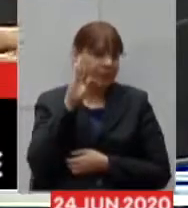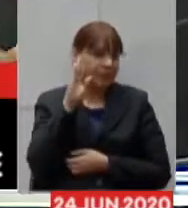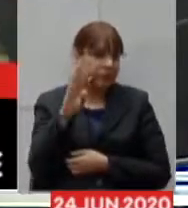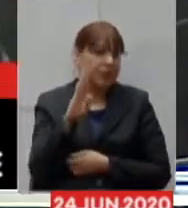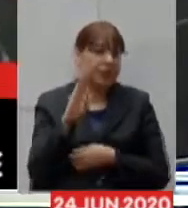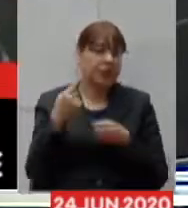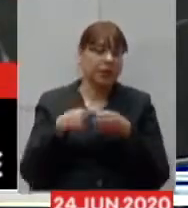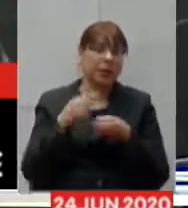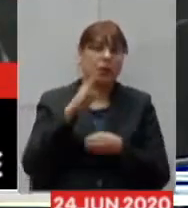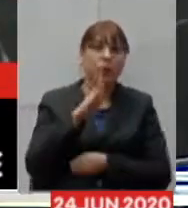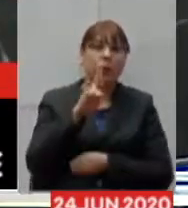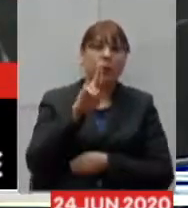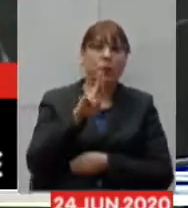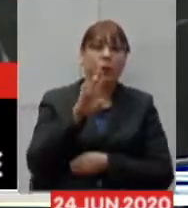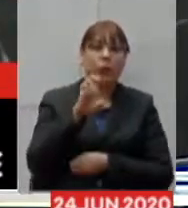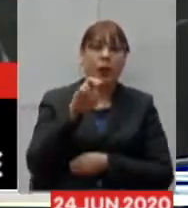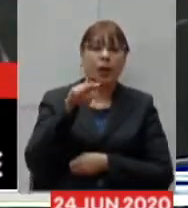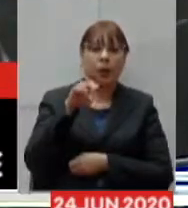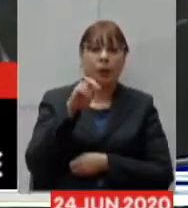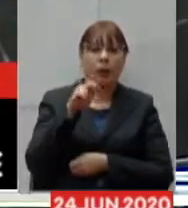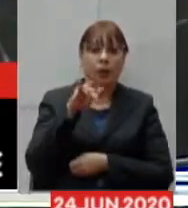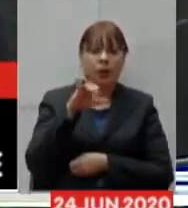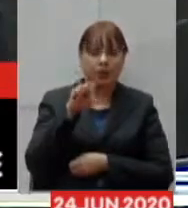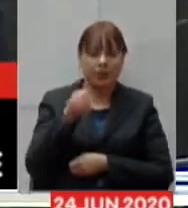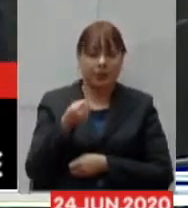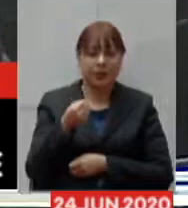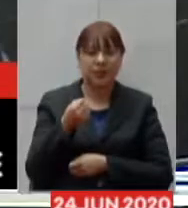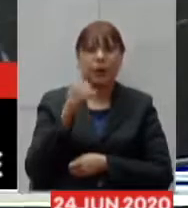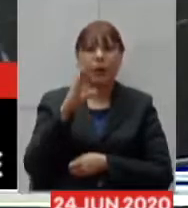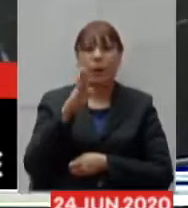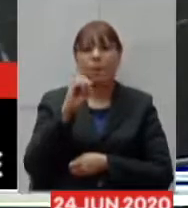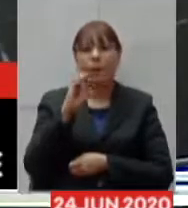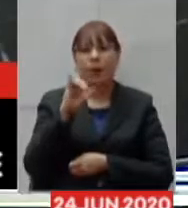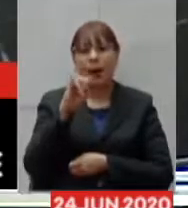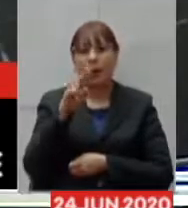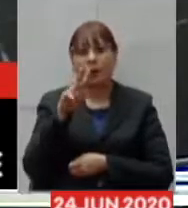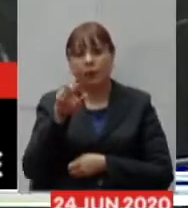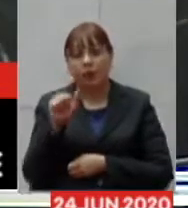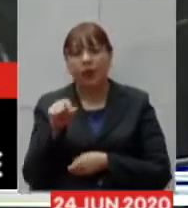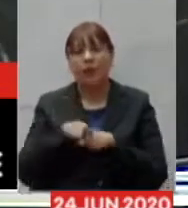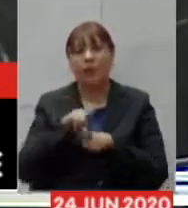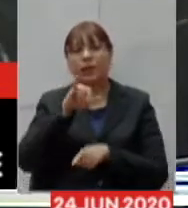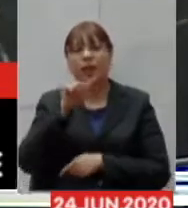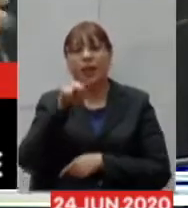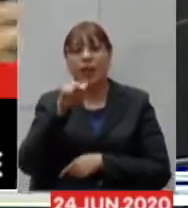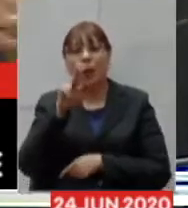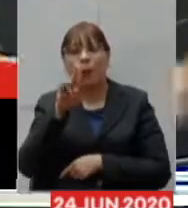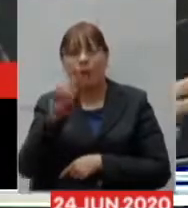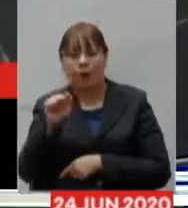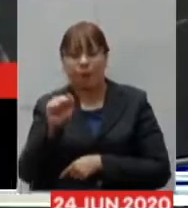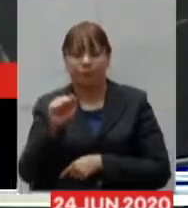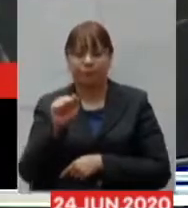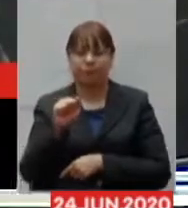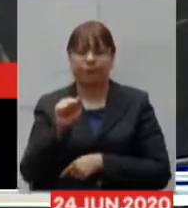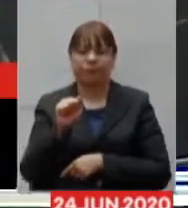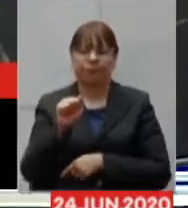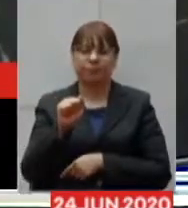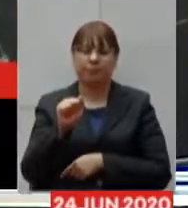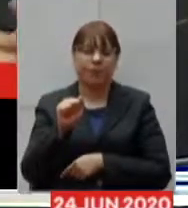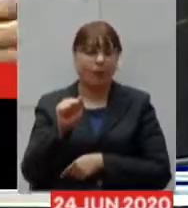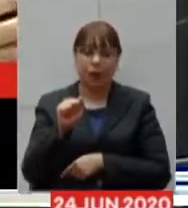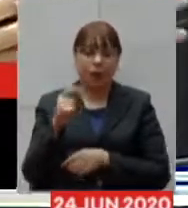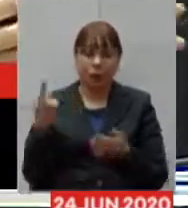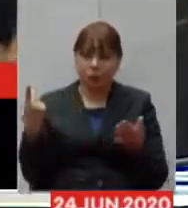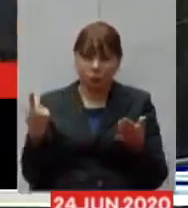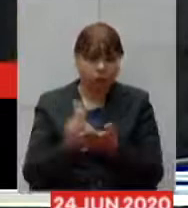Buenópolis, a cidade de Bocaiúva e a cidade de Janaúba. E de um dia para outro os casos